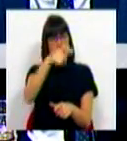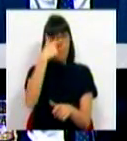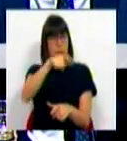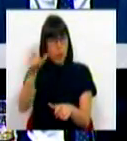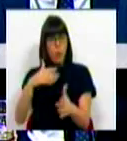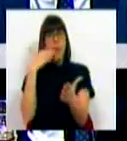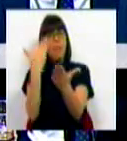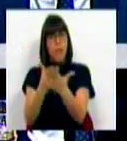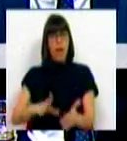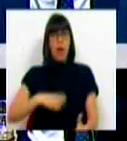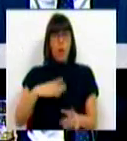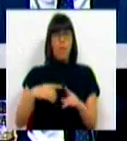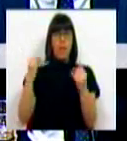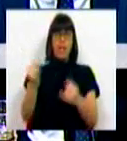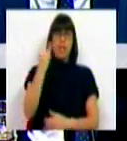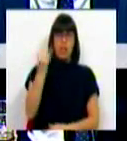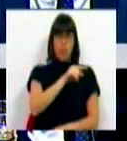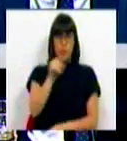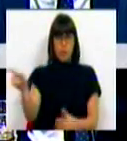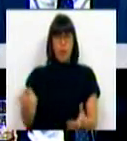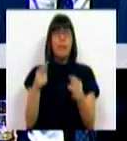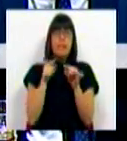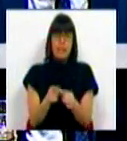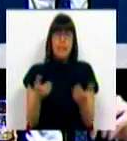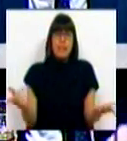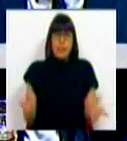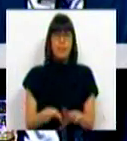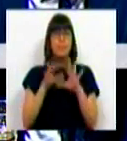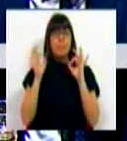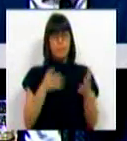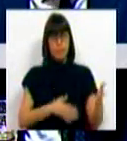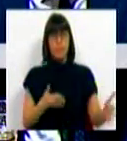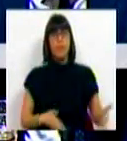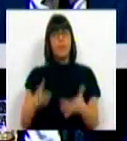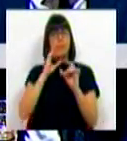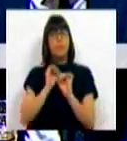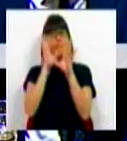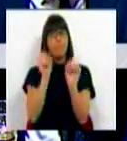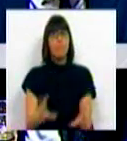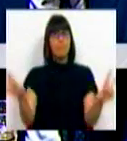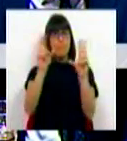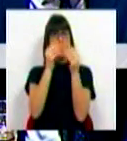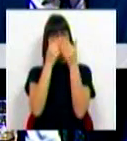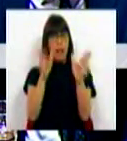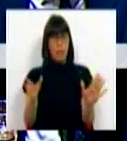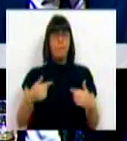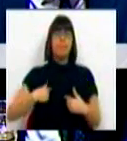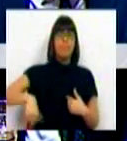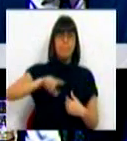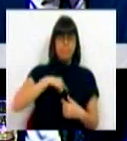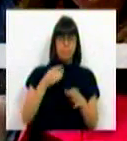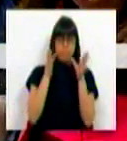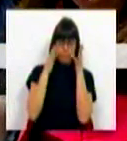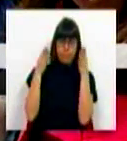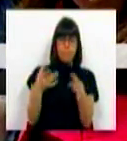implica dar confiança às instituições e, para isso, a par de uma estratégia clara de inovação aberta, estamos a trabalhar